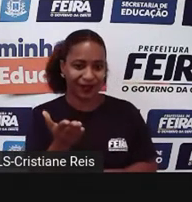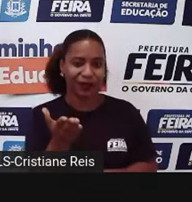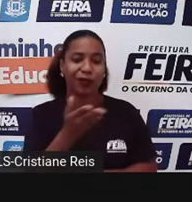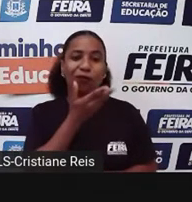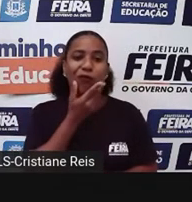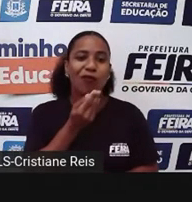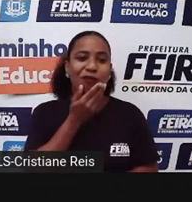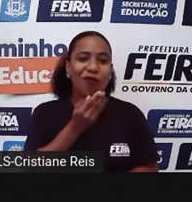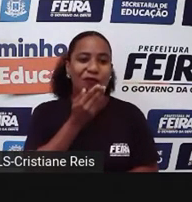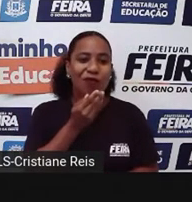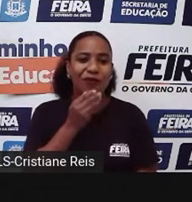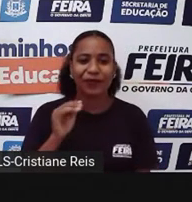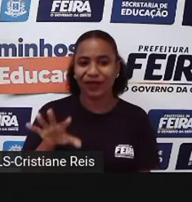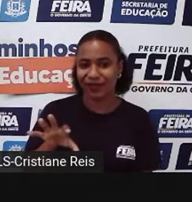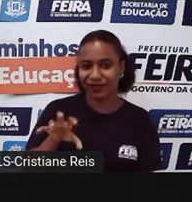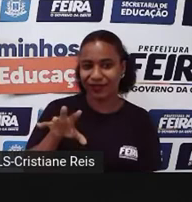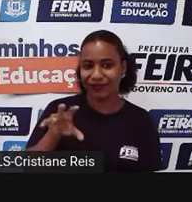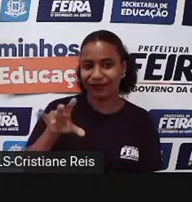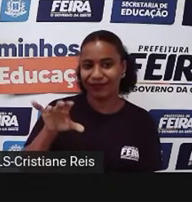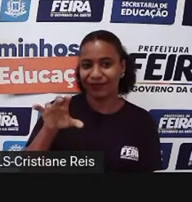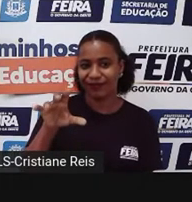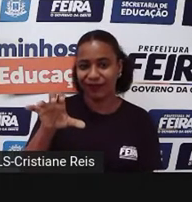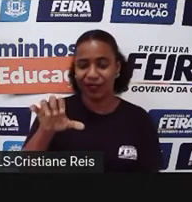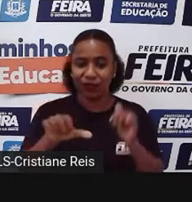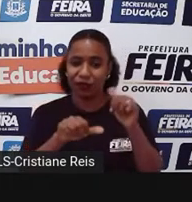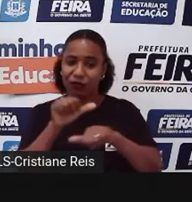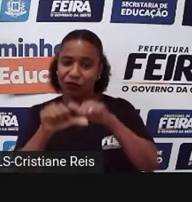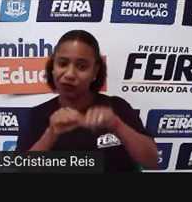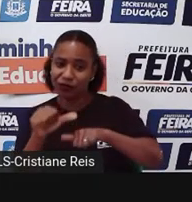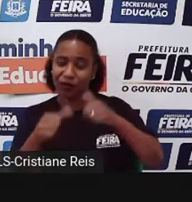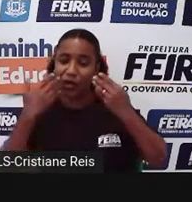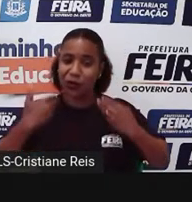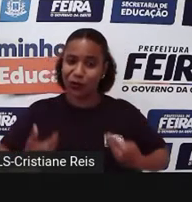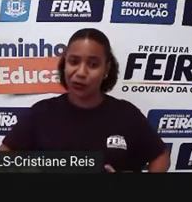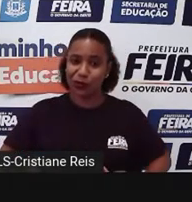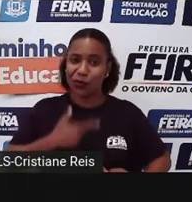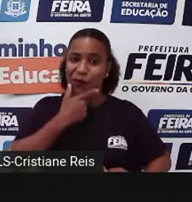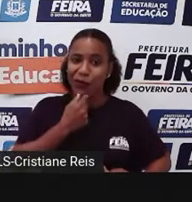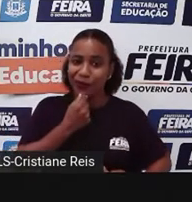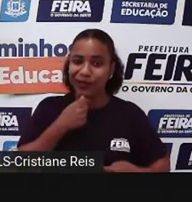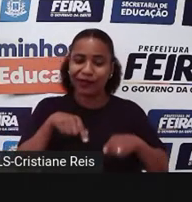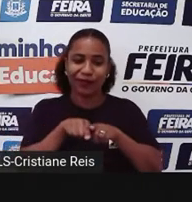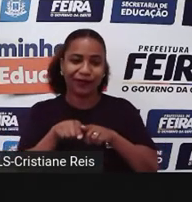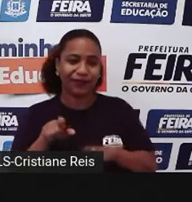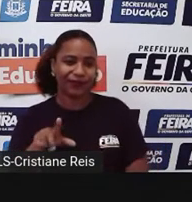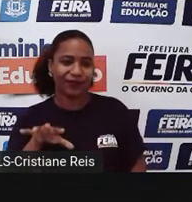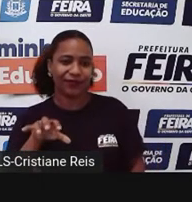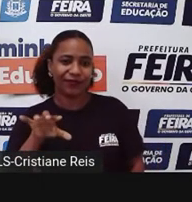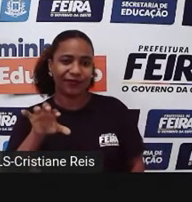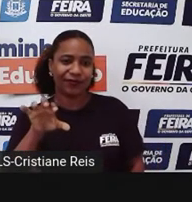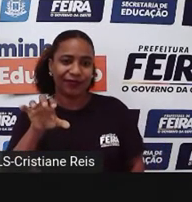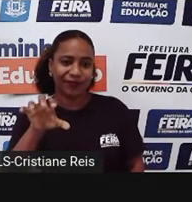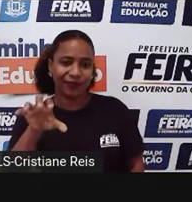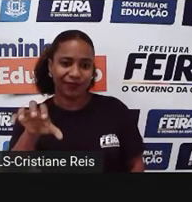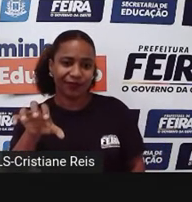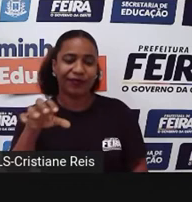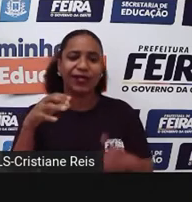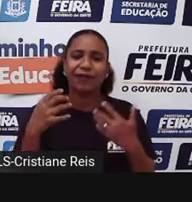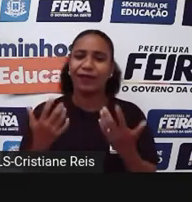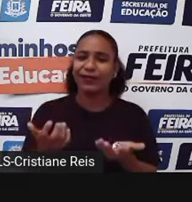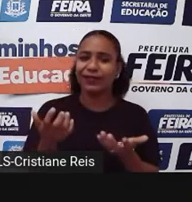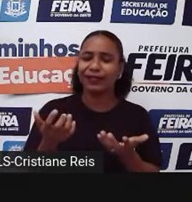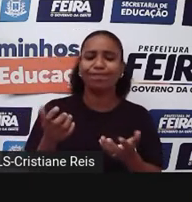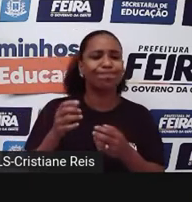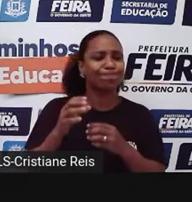Ele se transformava em Homem e se transformava em Aranha. Pois bem, só que ele que chegava ao final do dia e queria contar as histórias para o seu